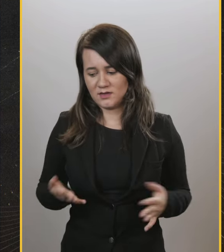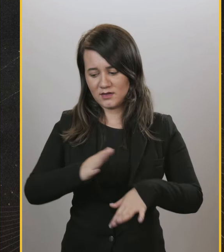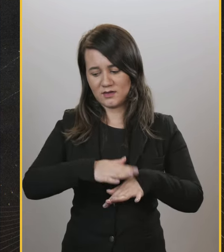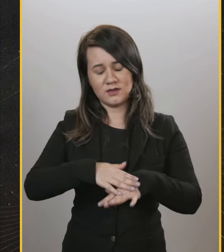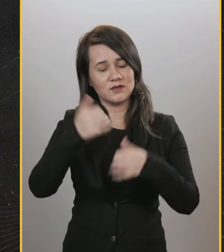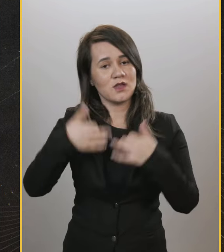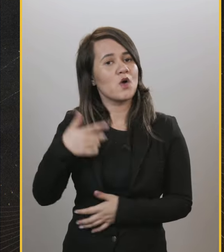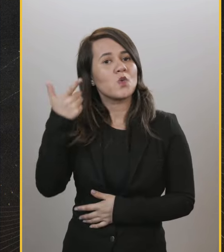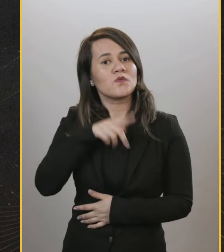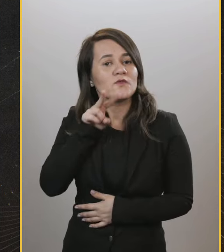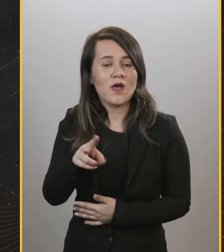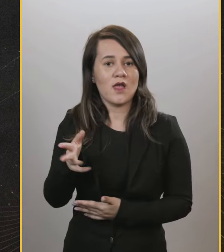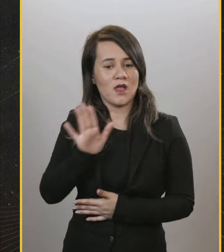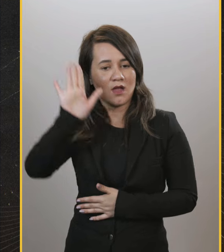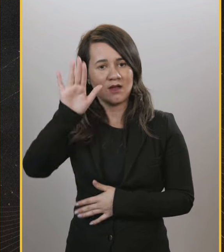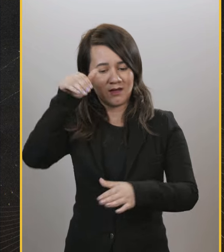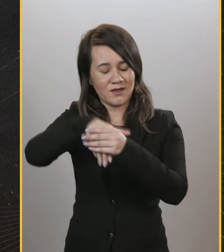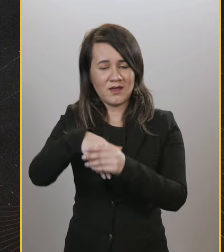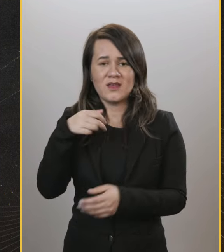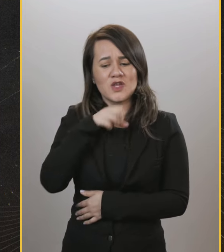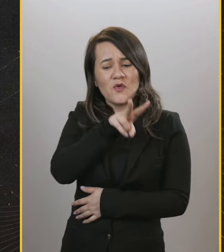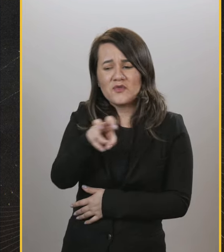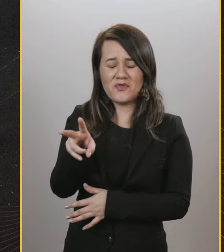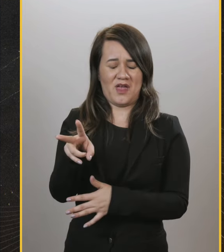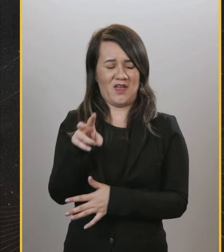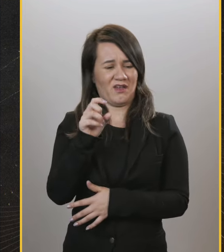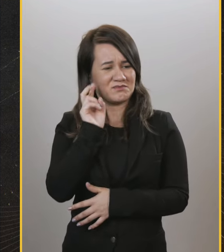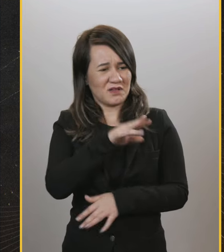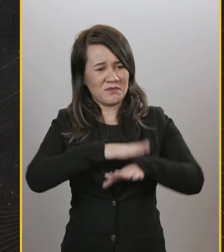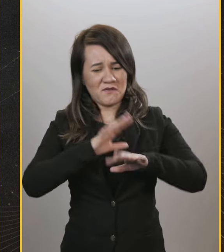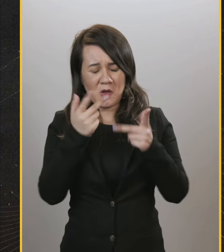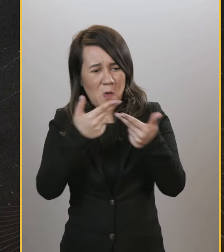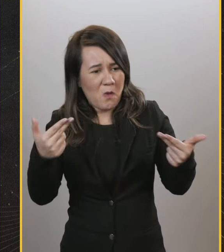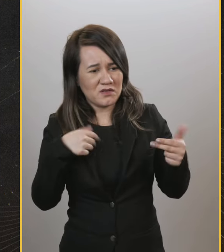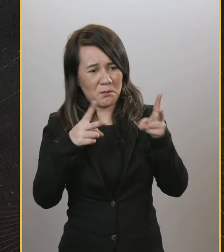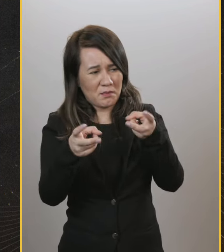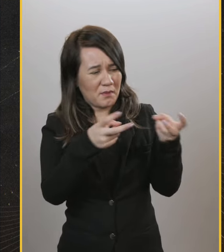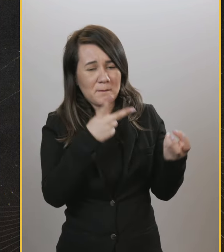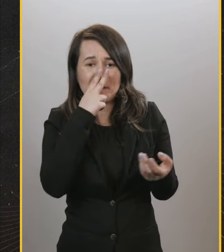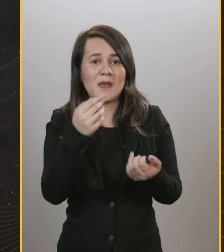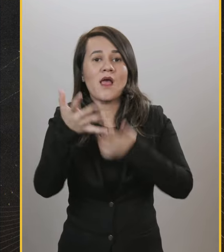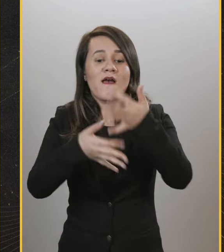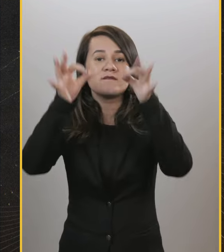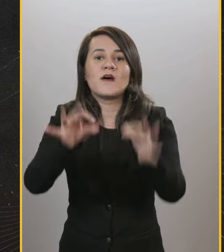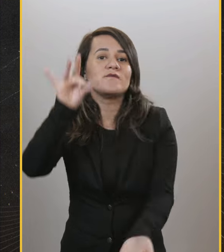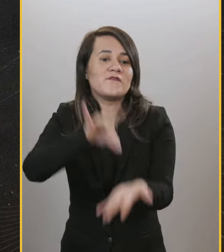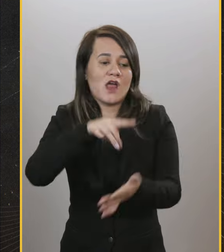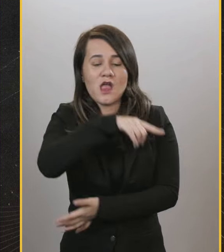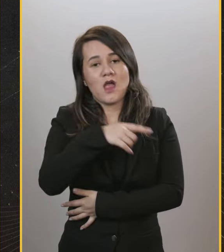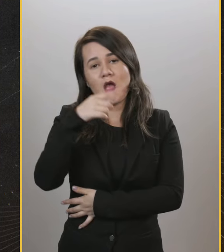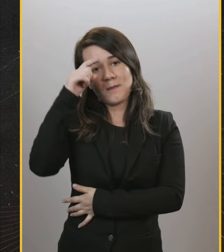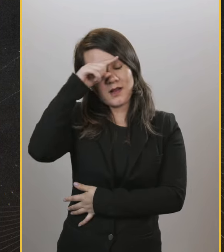Mas é pelas pessoas que não estão conseguindo ver a eleição. E eu acho que esse espetáculo, esse showzinho todo, é pra que ninguém